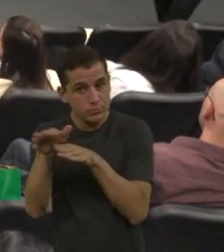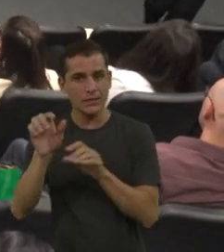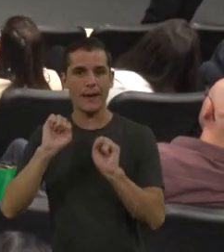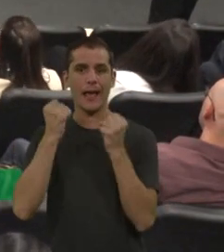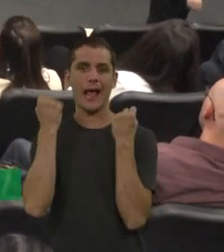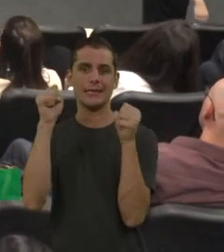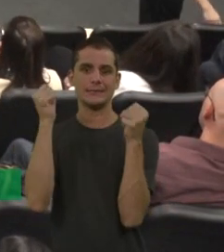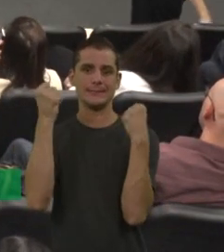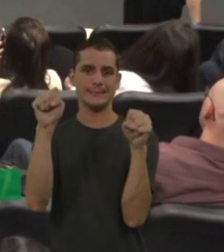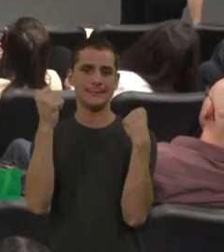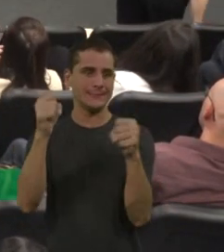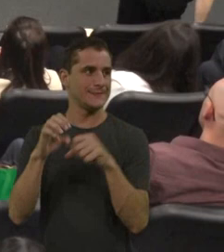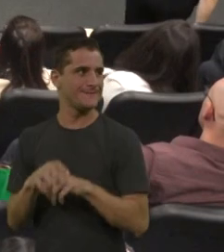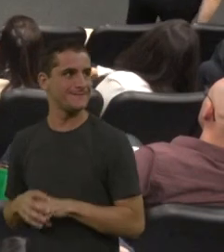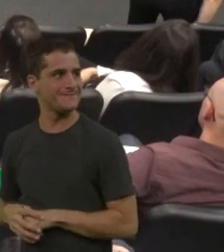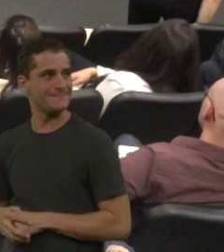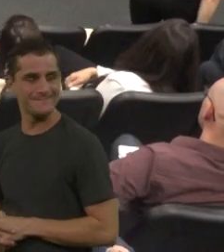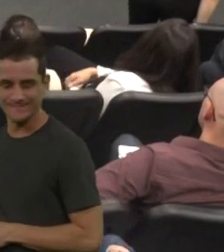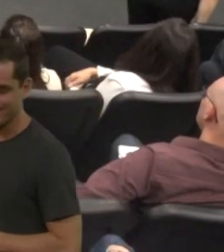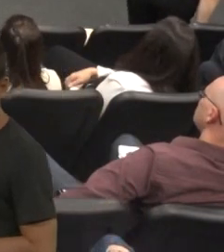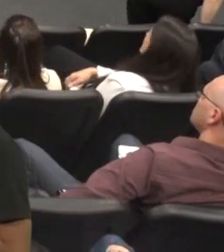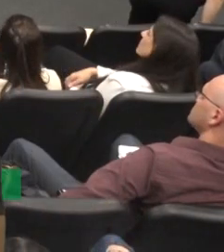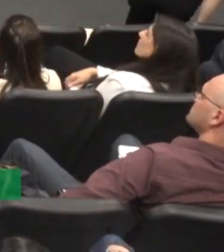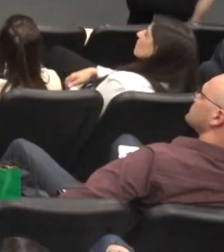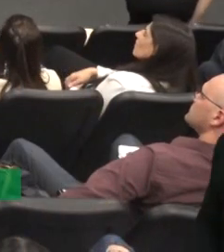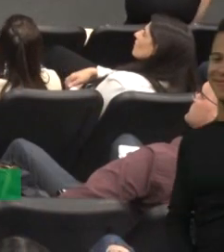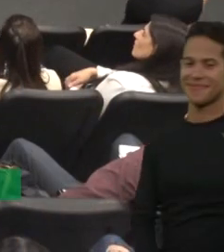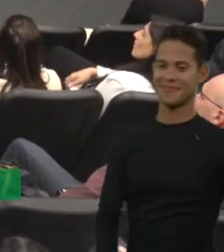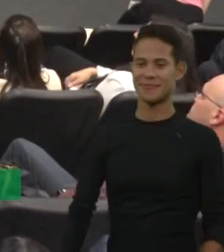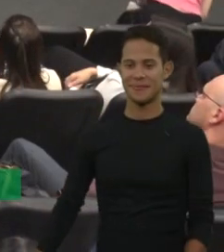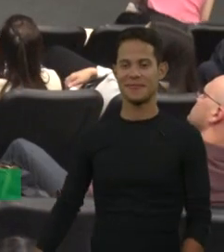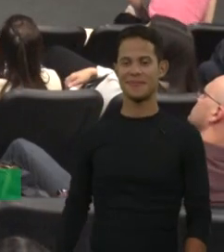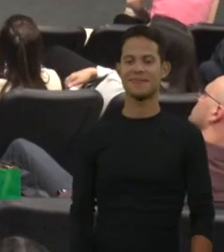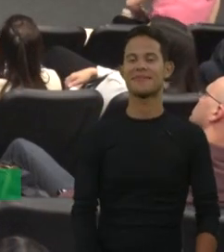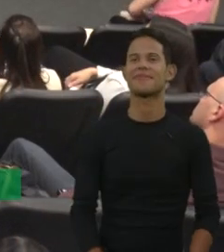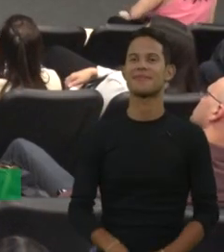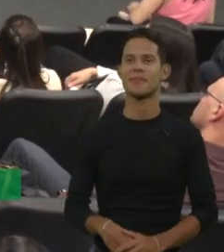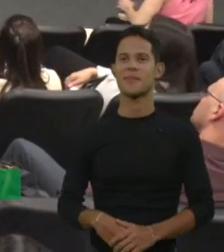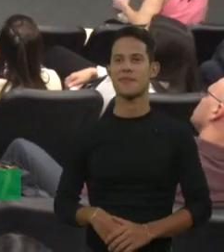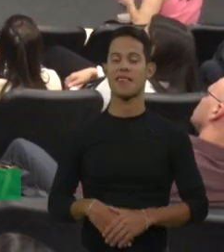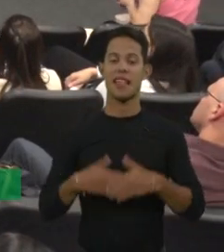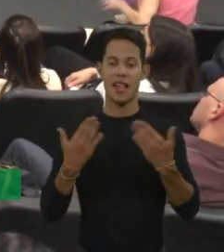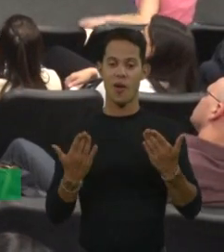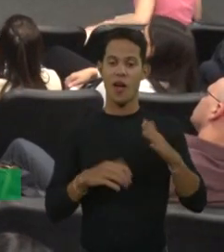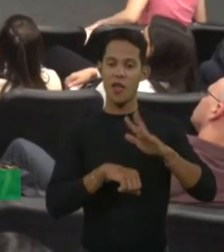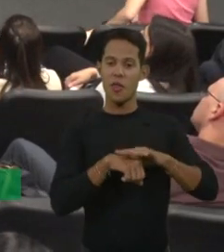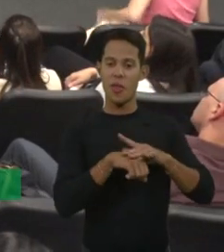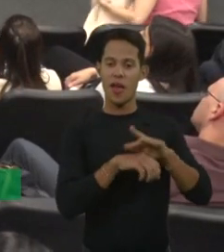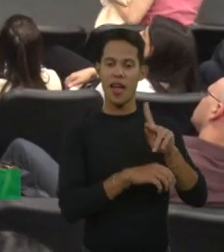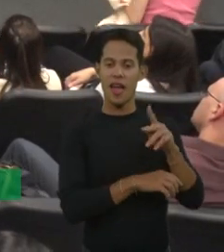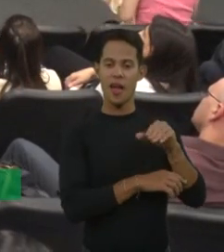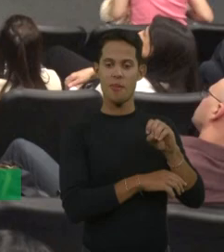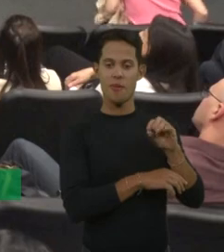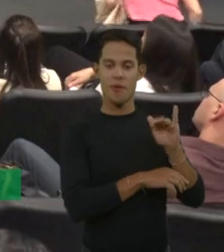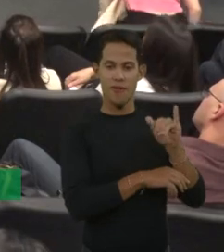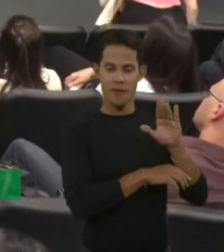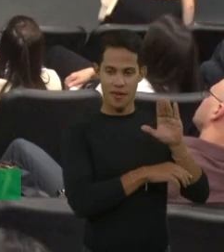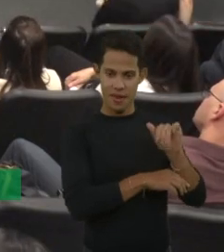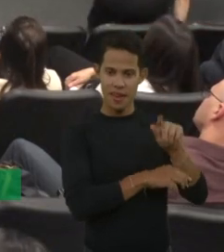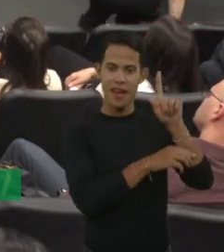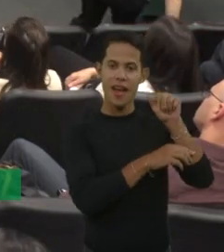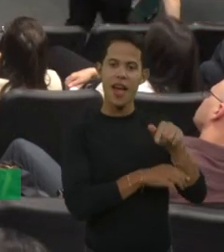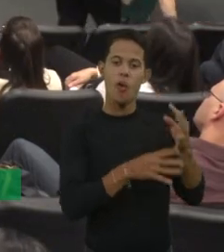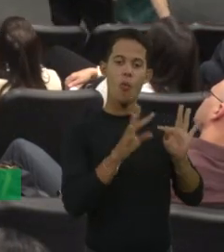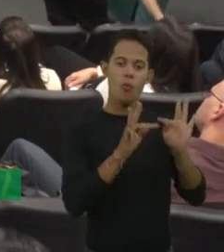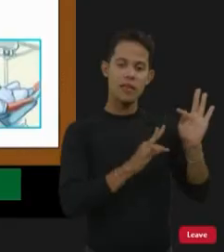Então, como também, antes o Dr. Genuir colocou, no caso de acondroplasia, na hemofilia também o tratamento é individualizado e o centro